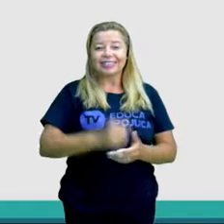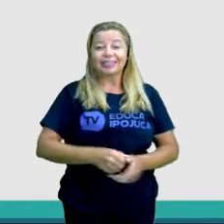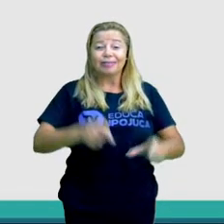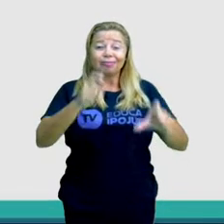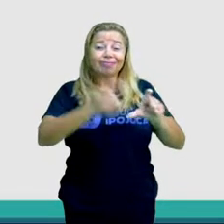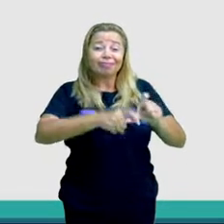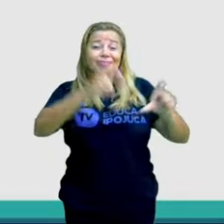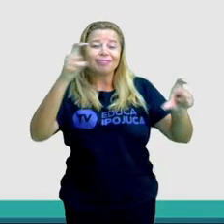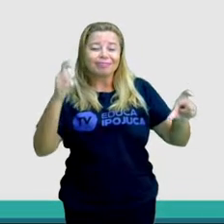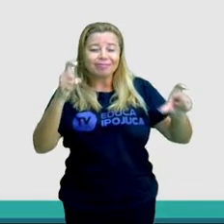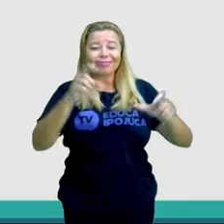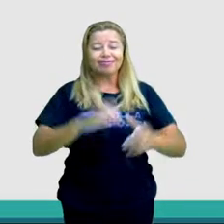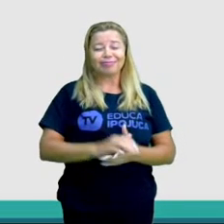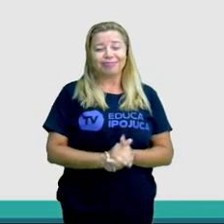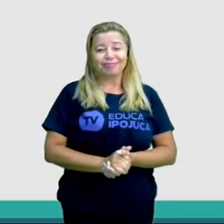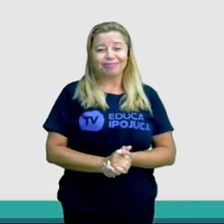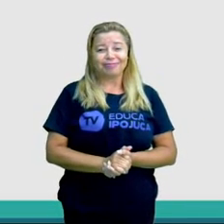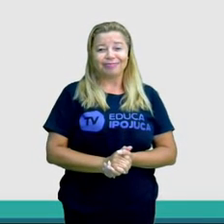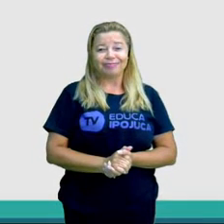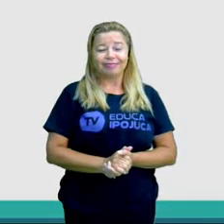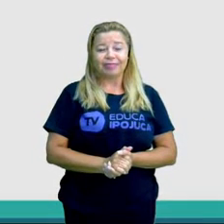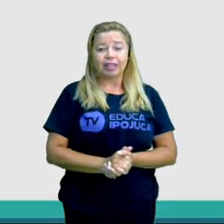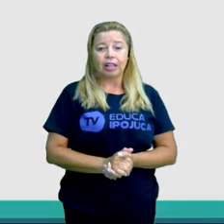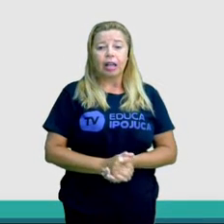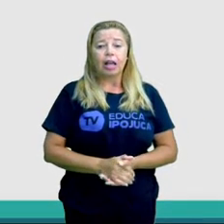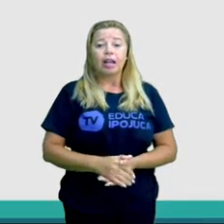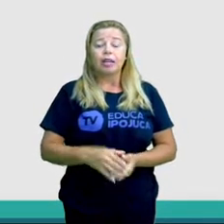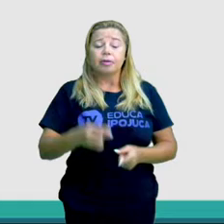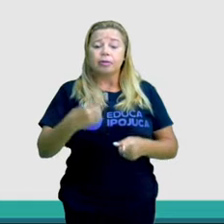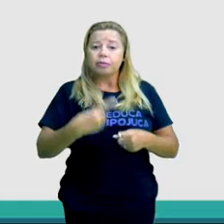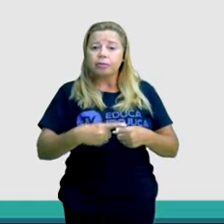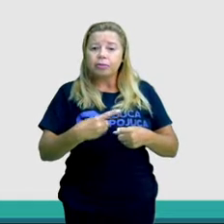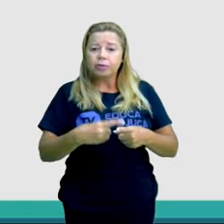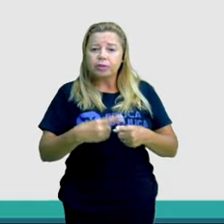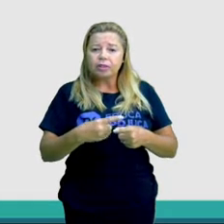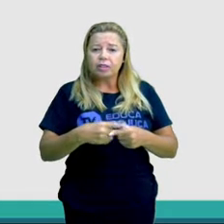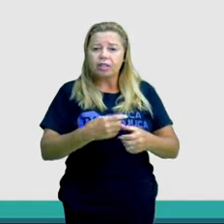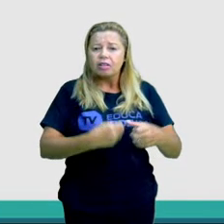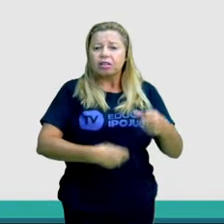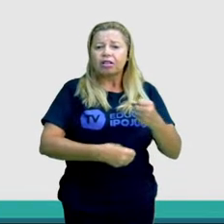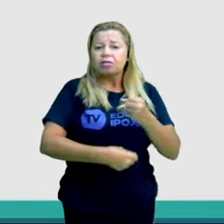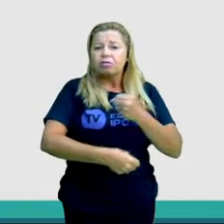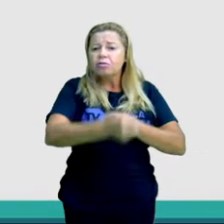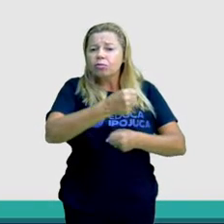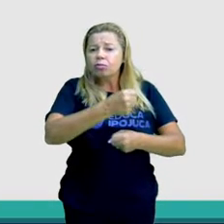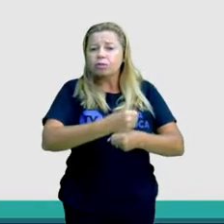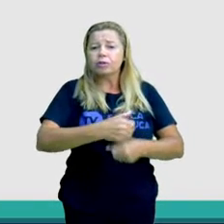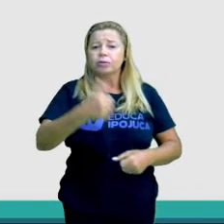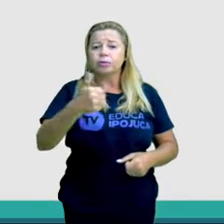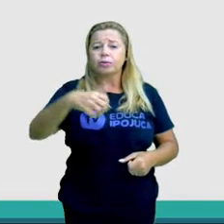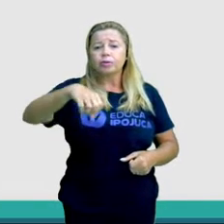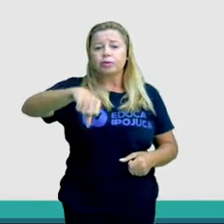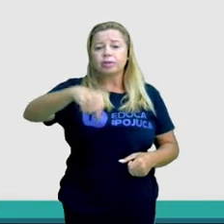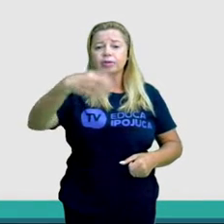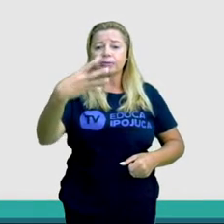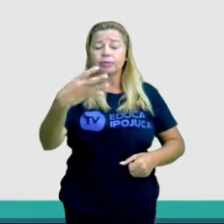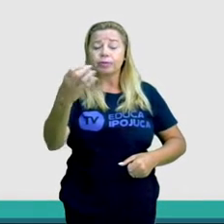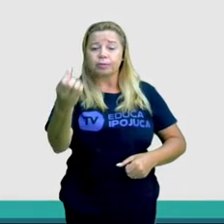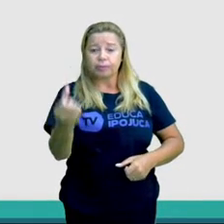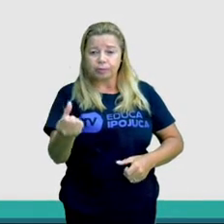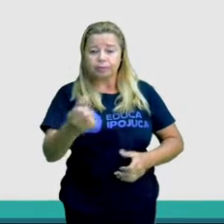emancipação, porque lá em 1846, no dia 30 de março,